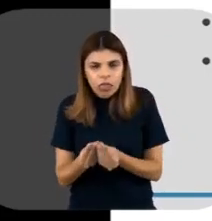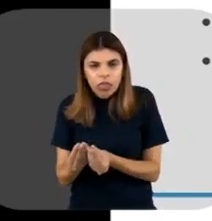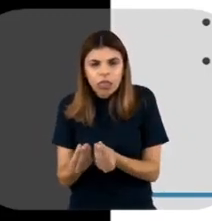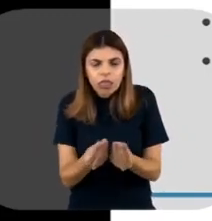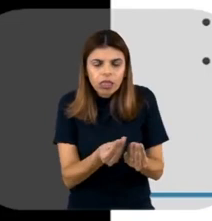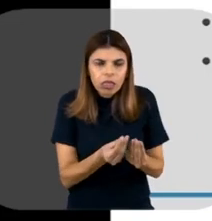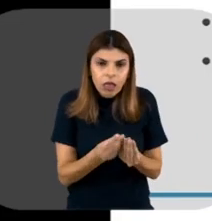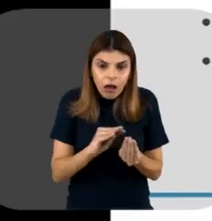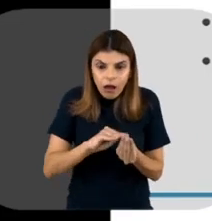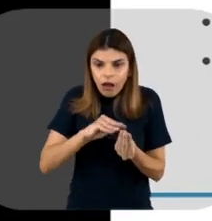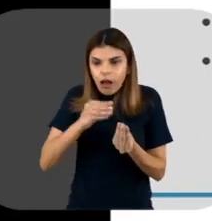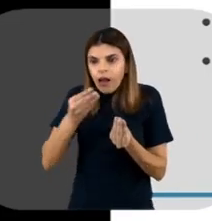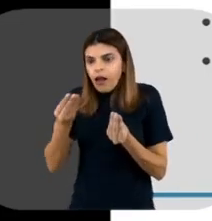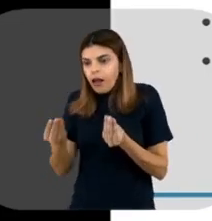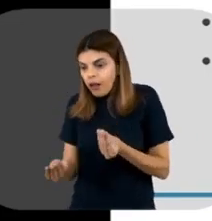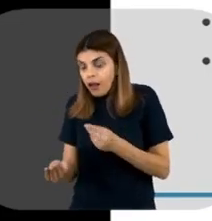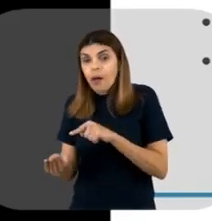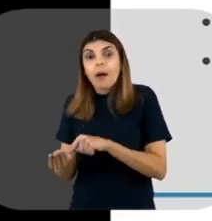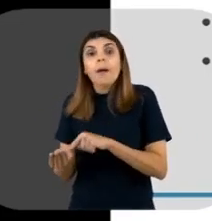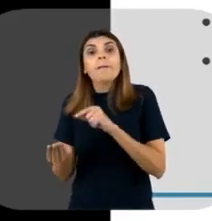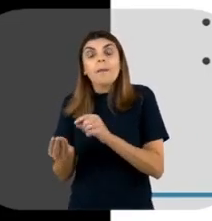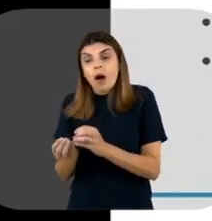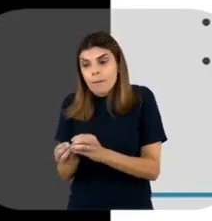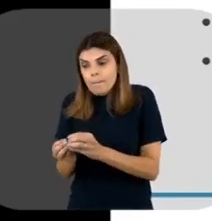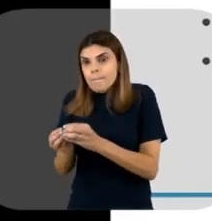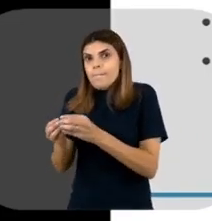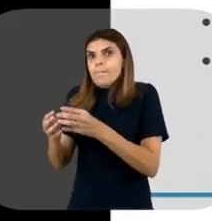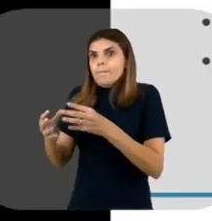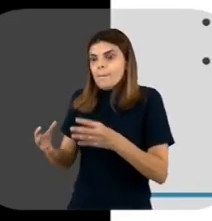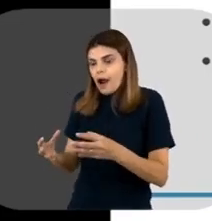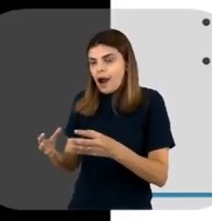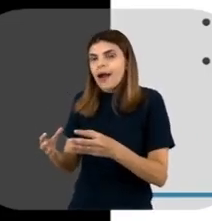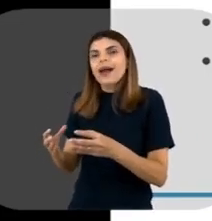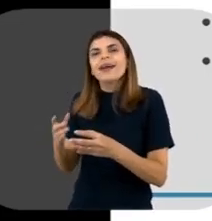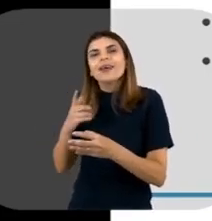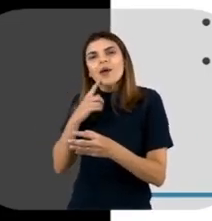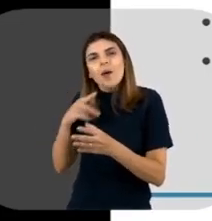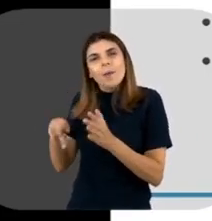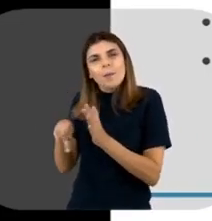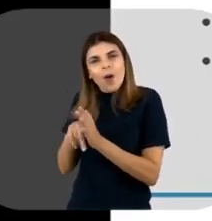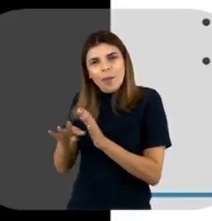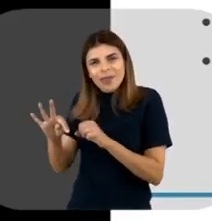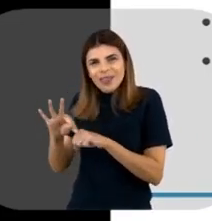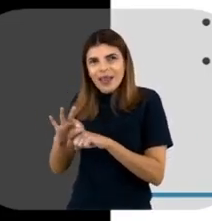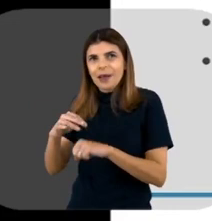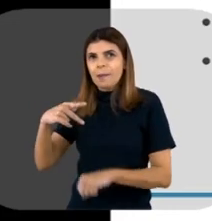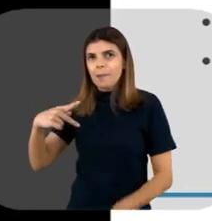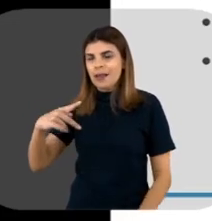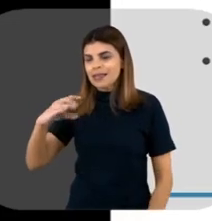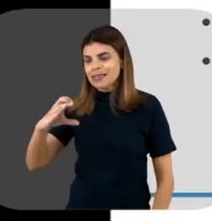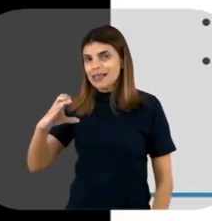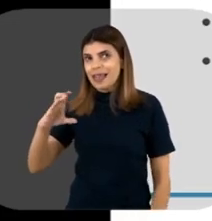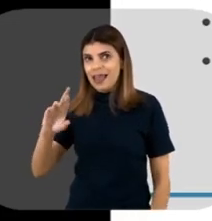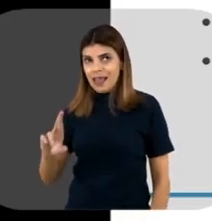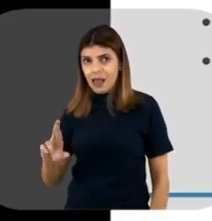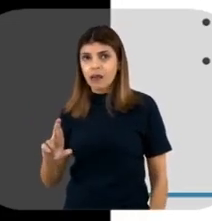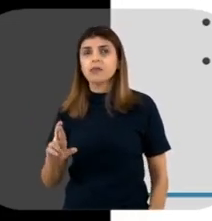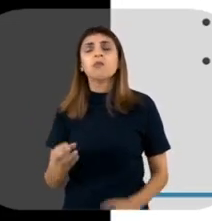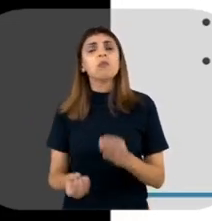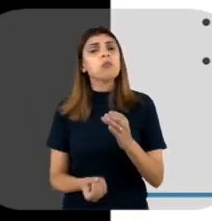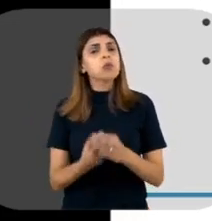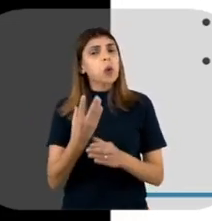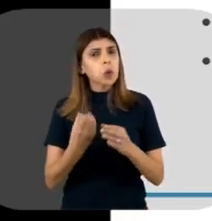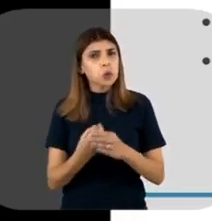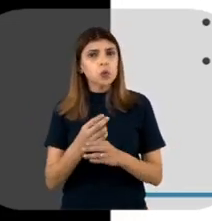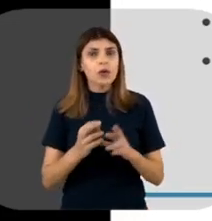restrição e depois disso, esse DNA pode ser amplificado através da técnica de PCR. O produto pode ser a